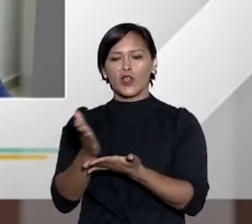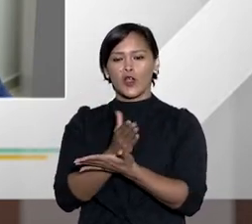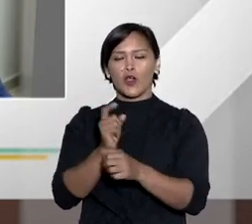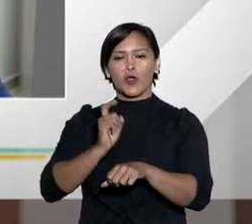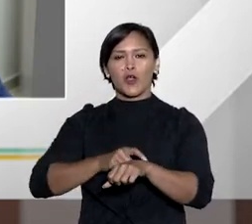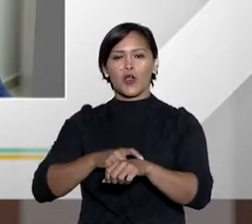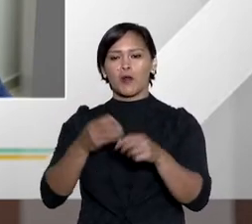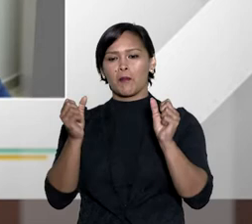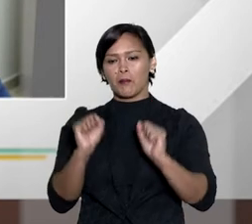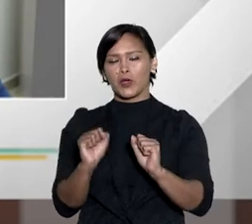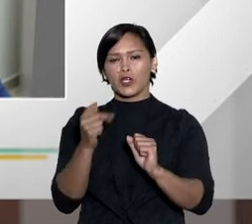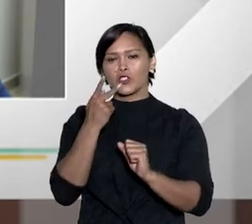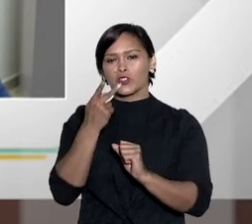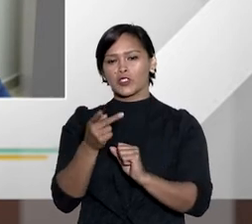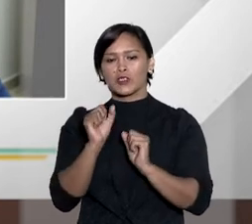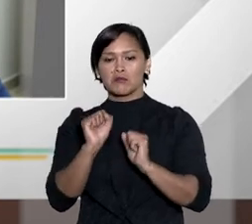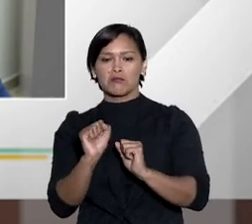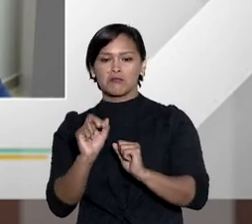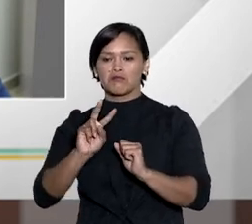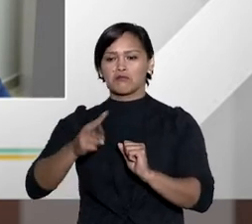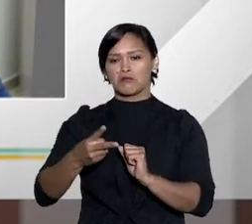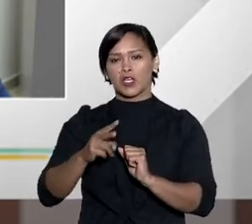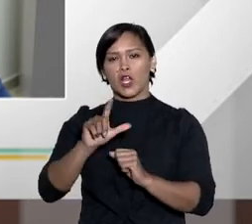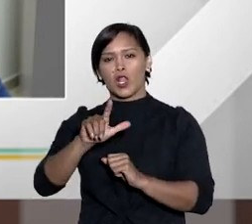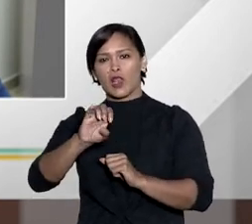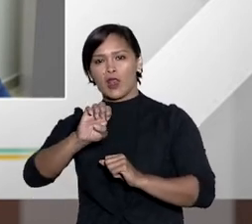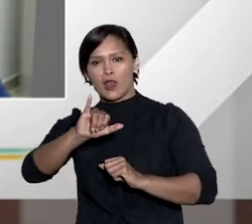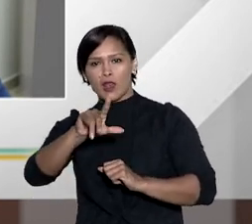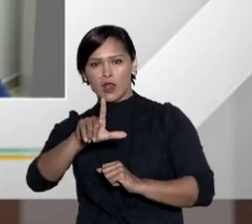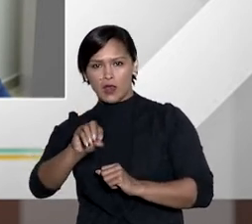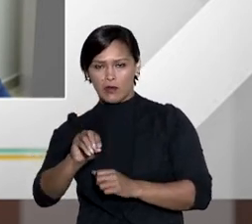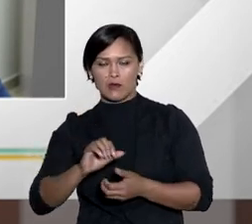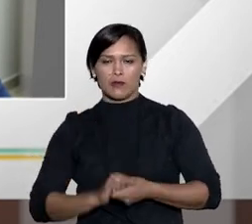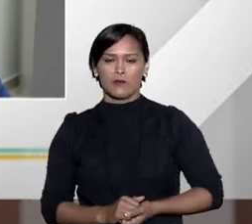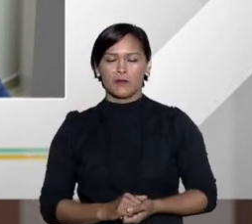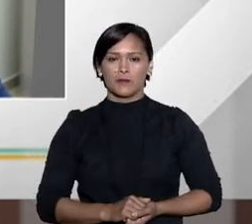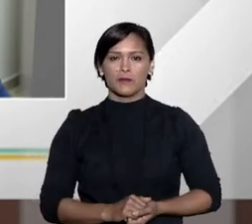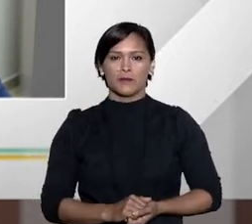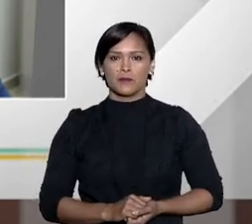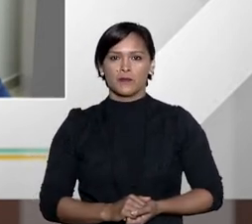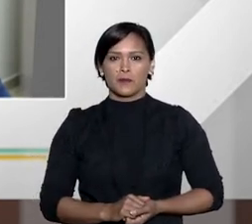em que momentos e quem pode ser conciliador e quem pode ser um juiz leigo?